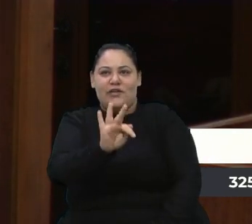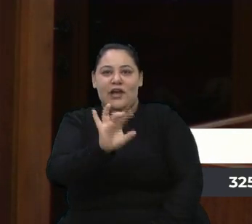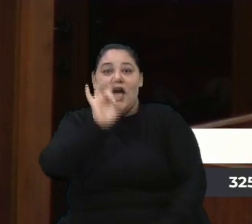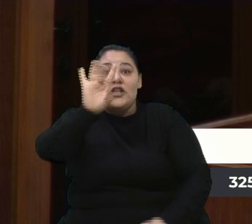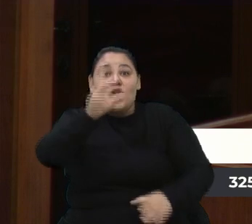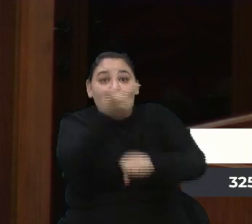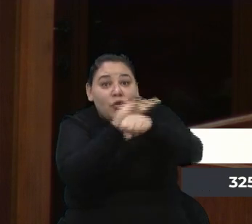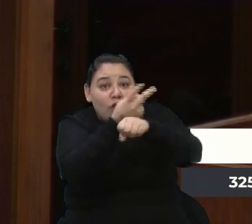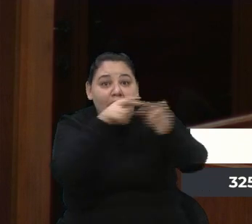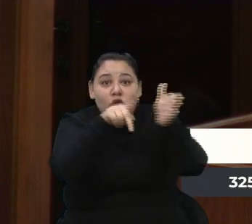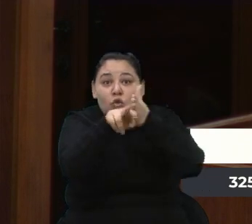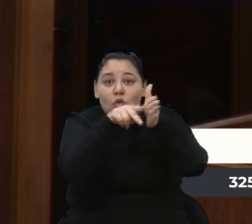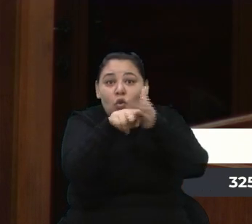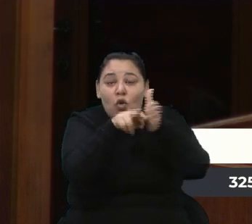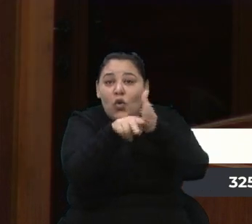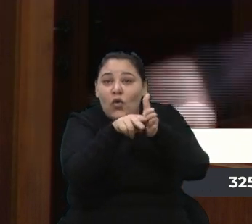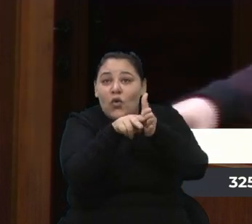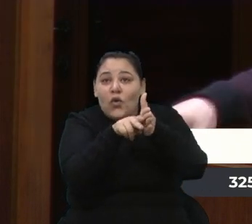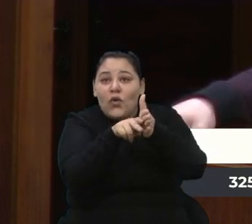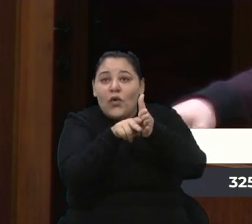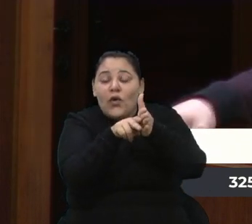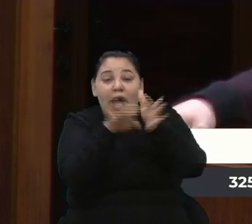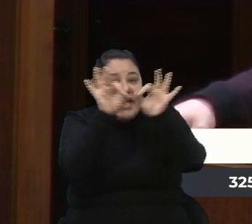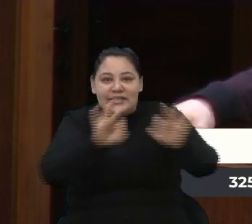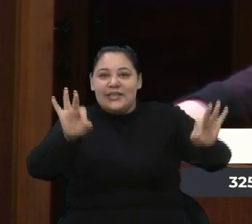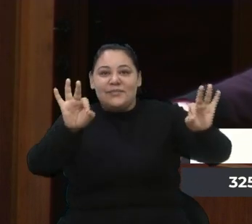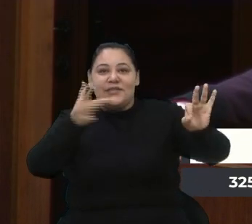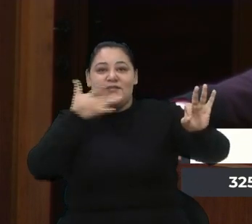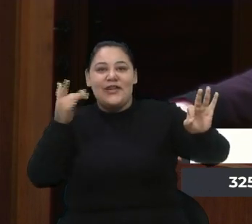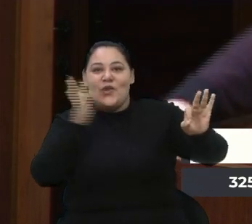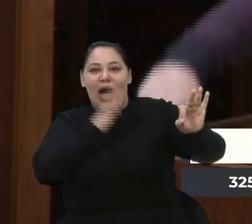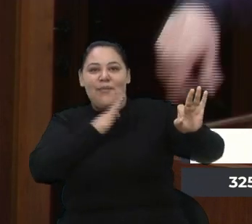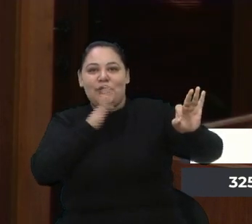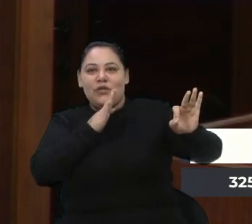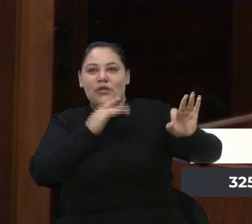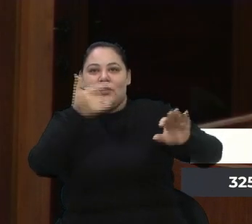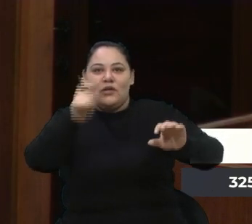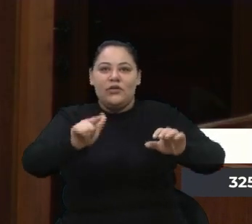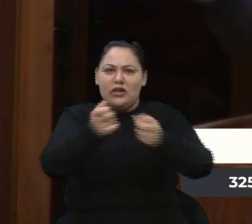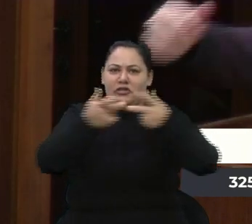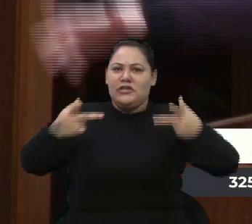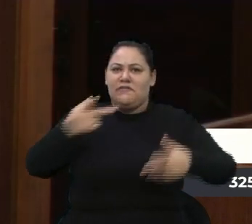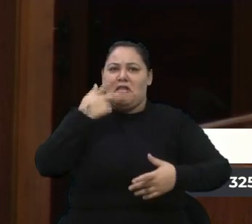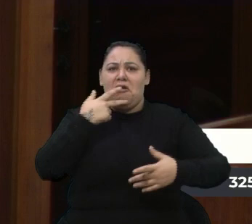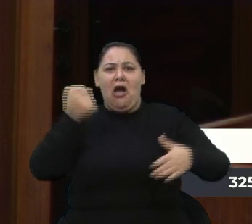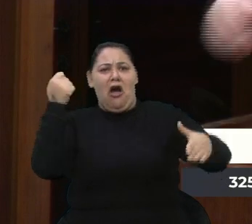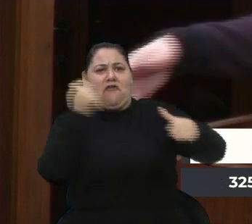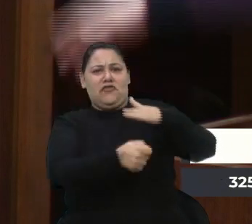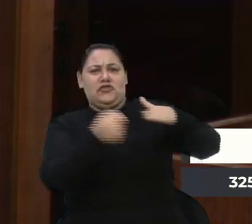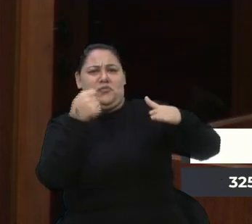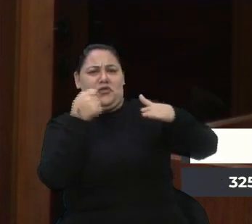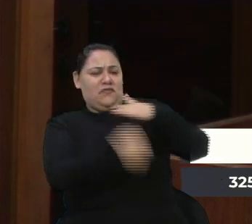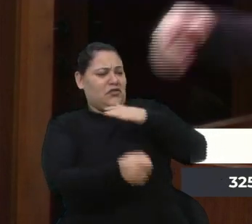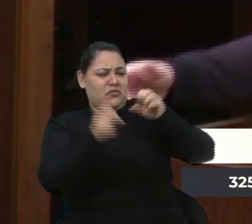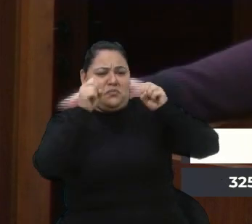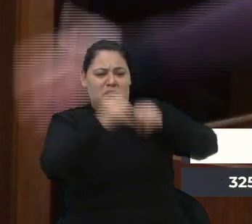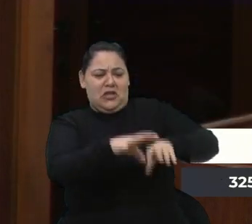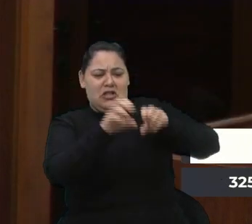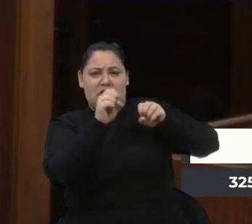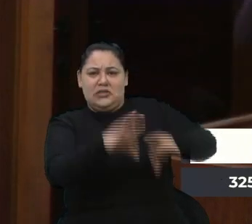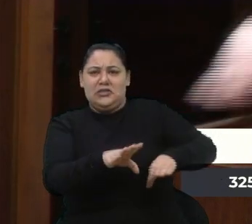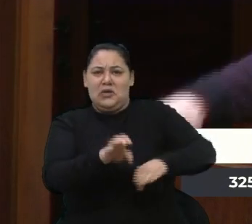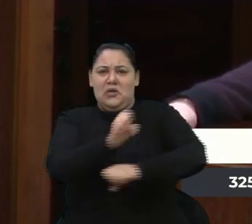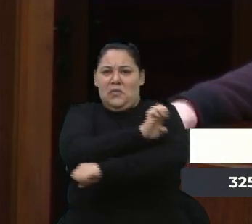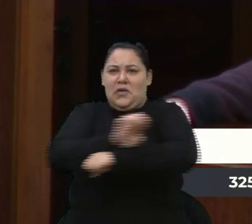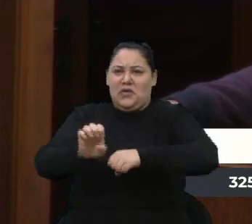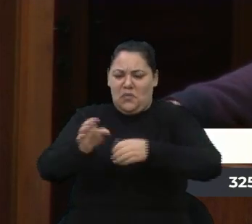é só dá o Google, é simples, fácil e rápido. Outra coisa, falam há grandes investimentos da educação no período da esquerda,